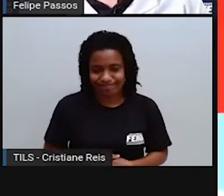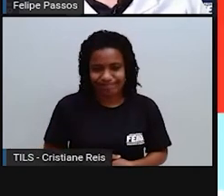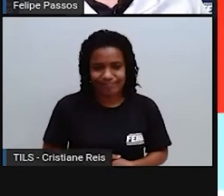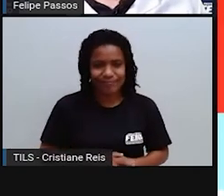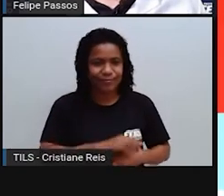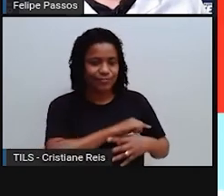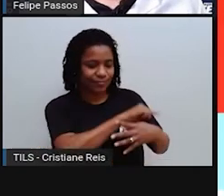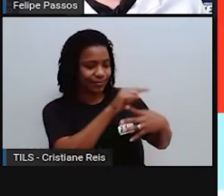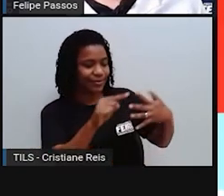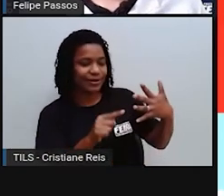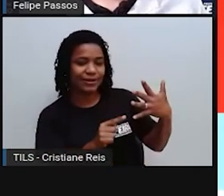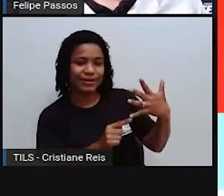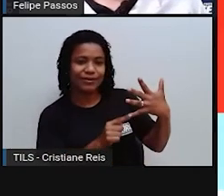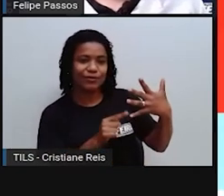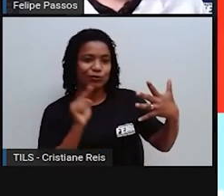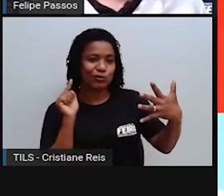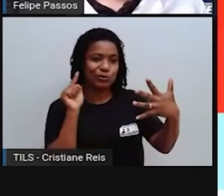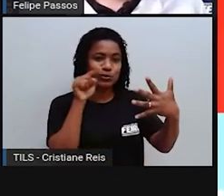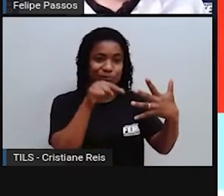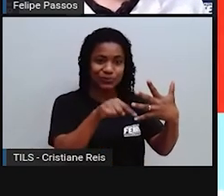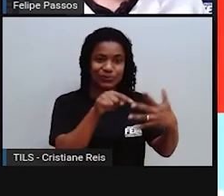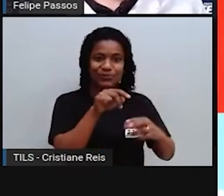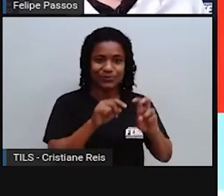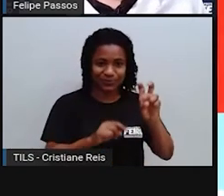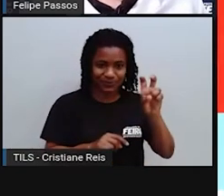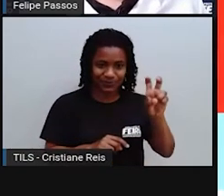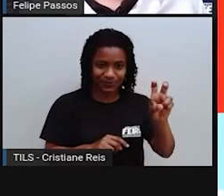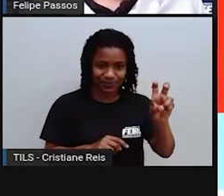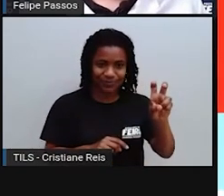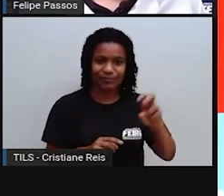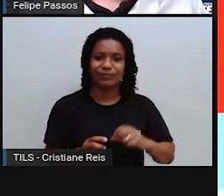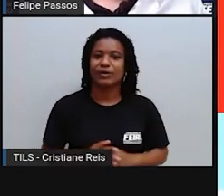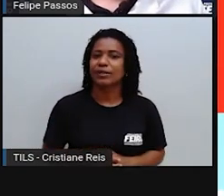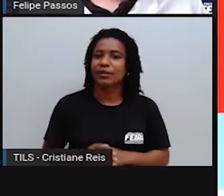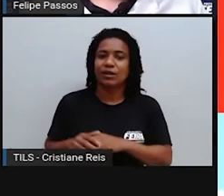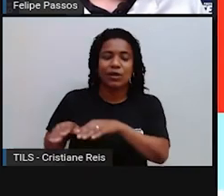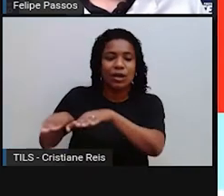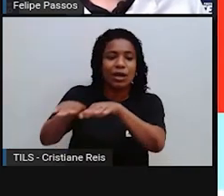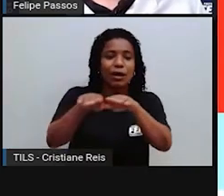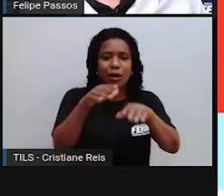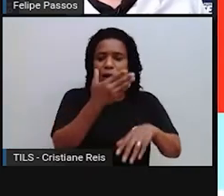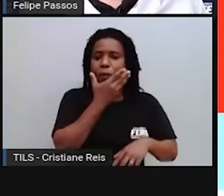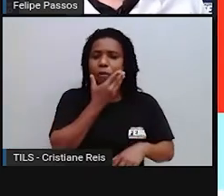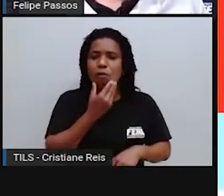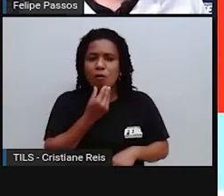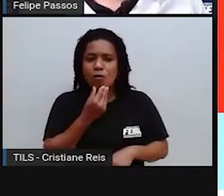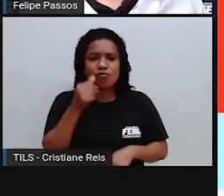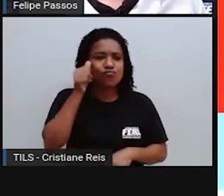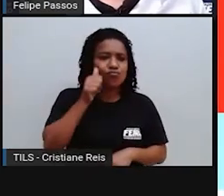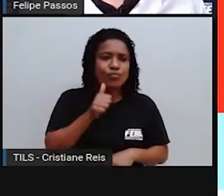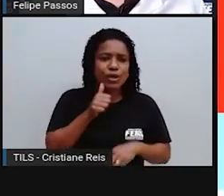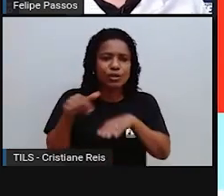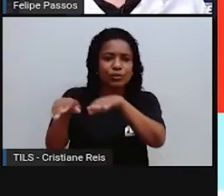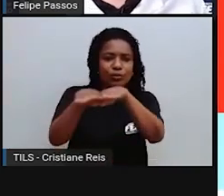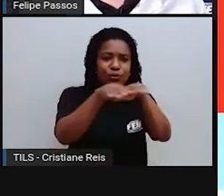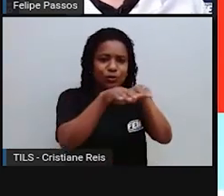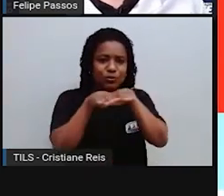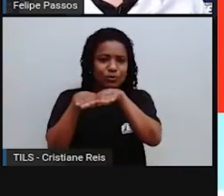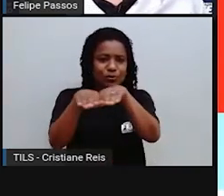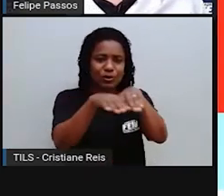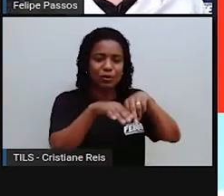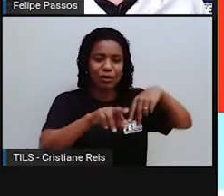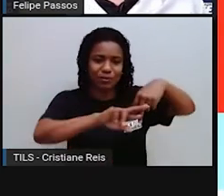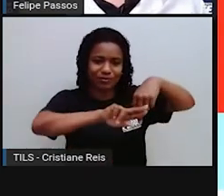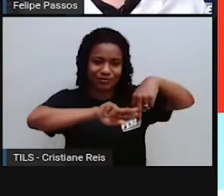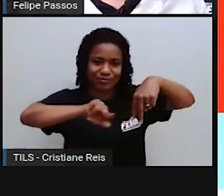Objetivo 5. Olha, esse é super importante, igualdade de gênero. Então, as mulheres, elas são historicamente